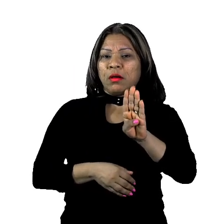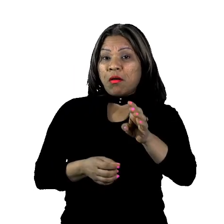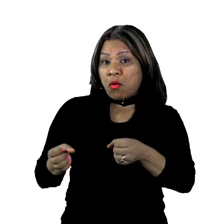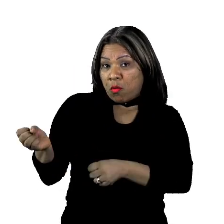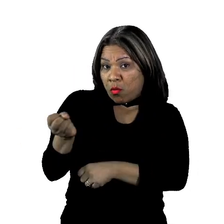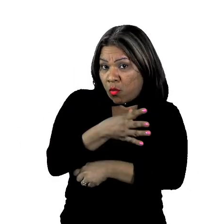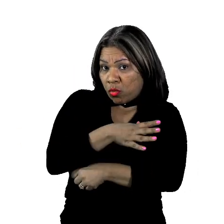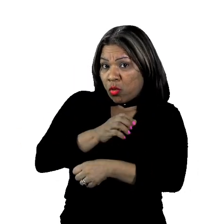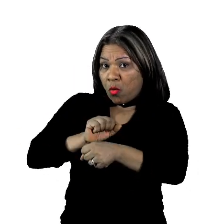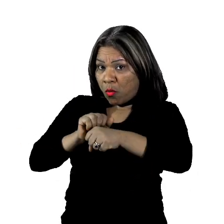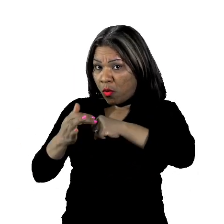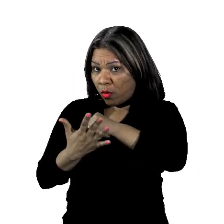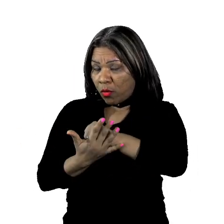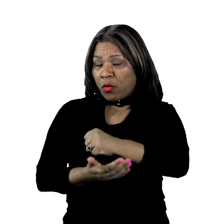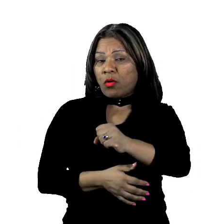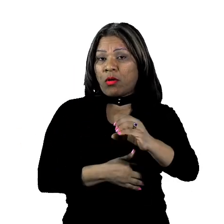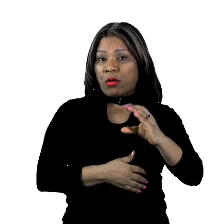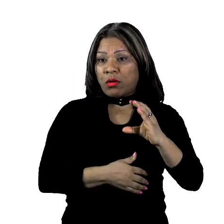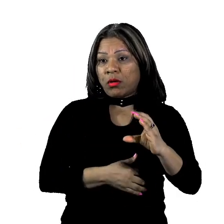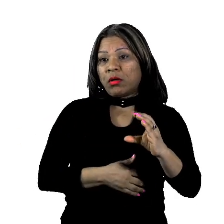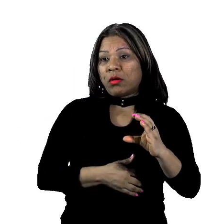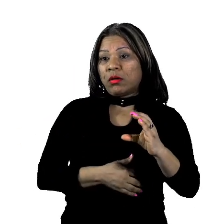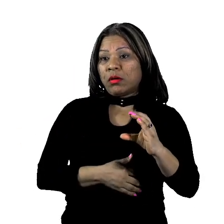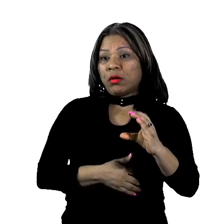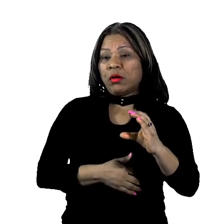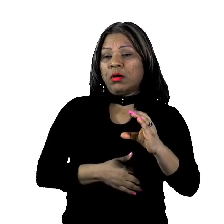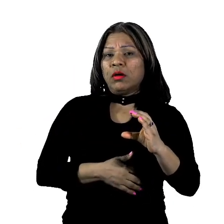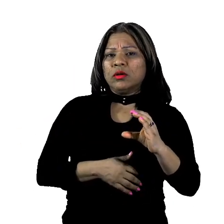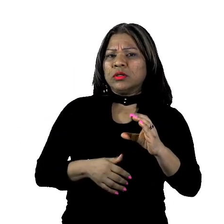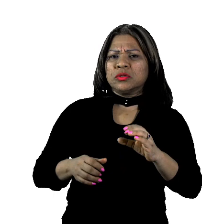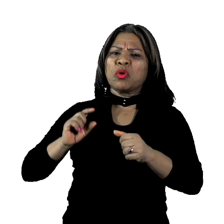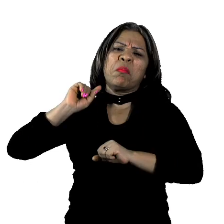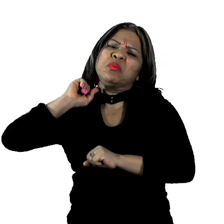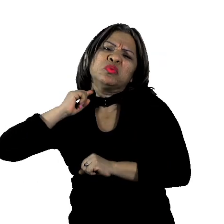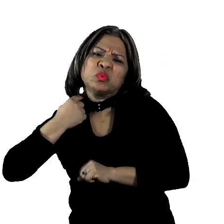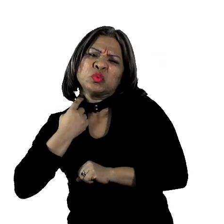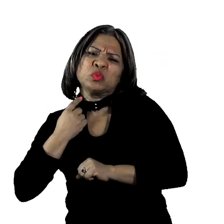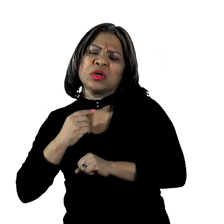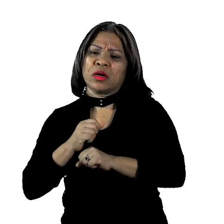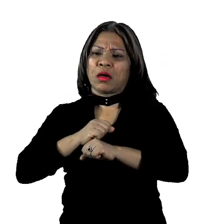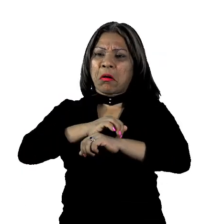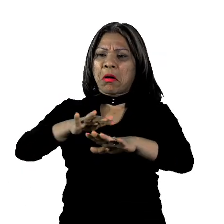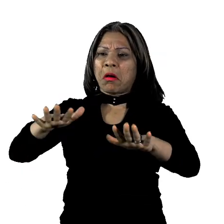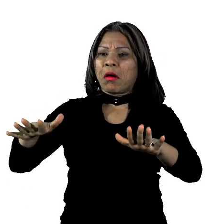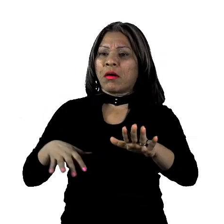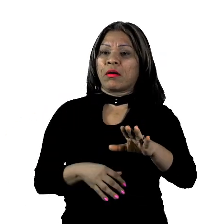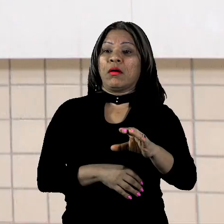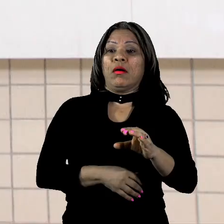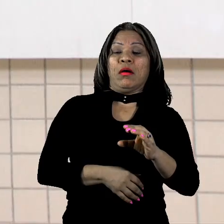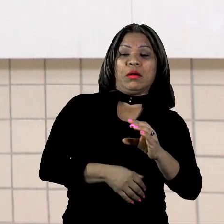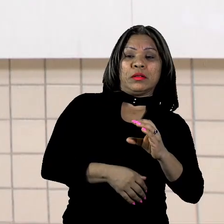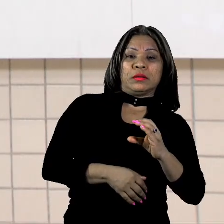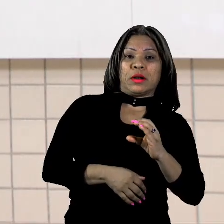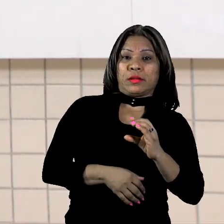coronavírus? Letra C, sobre poluição? Letra D, sobre o meio ambiente?